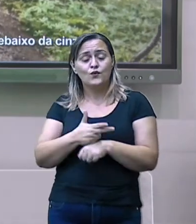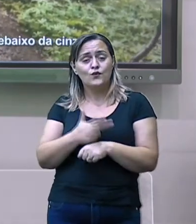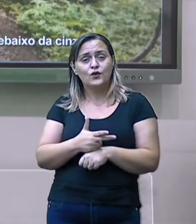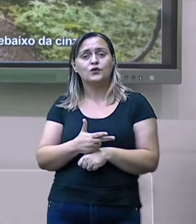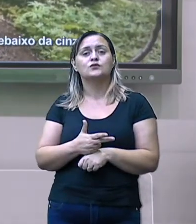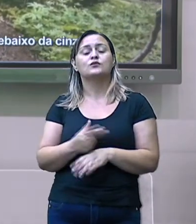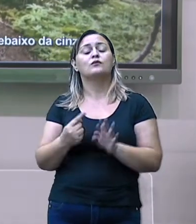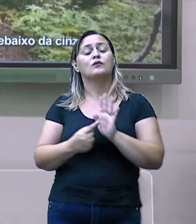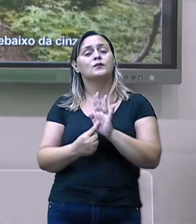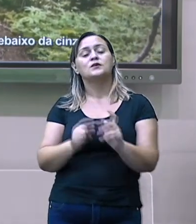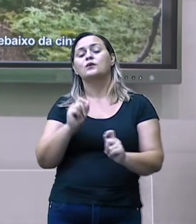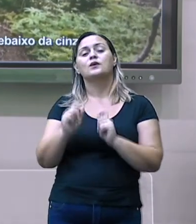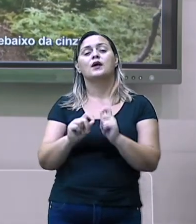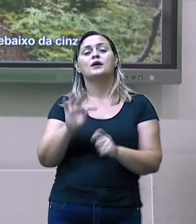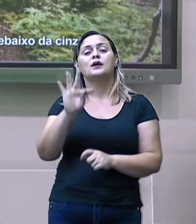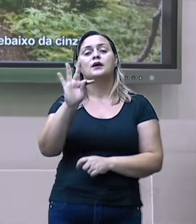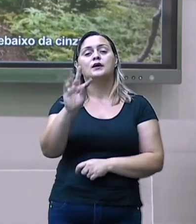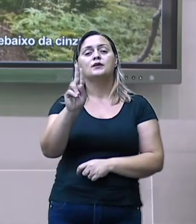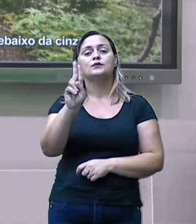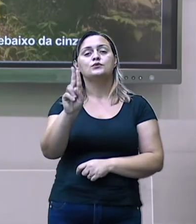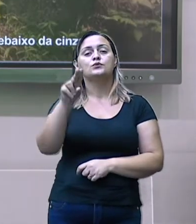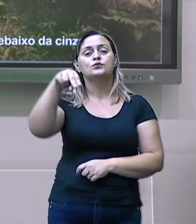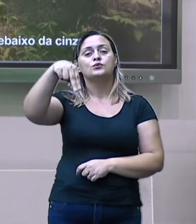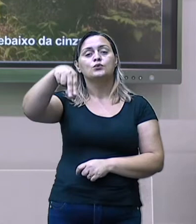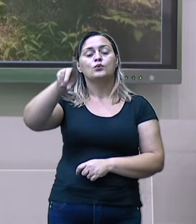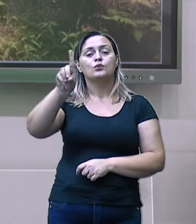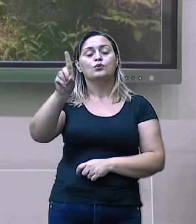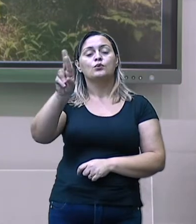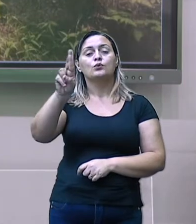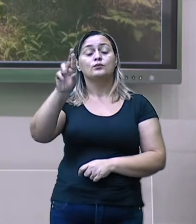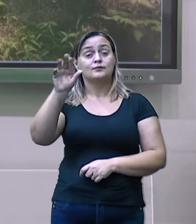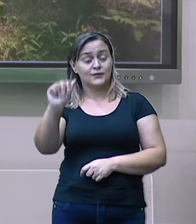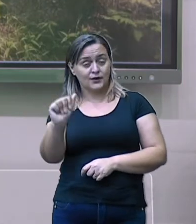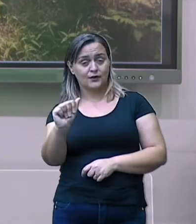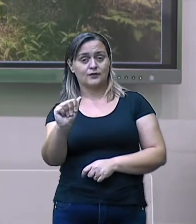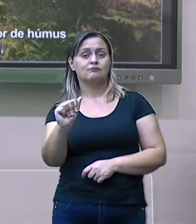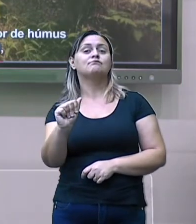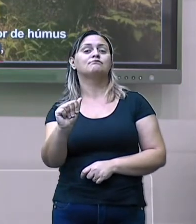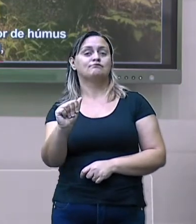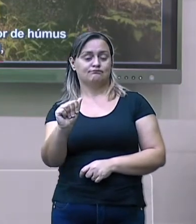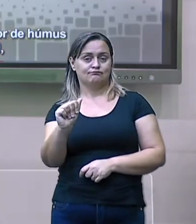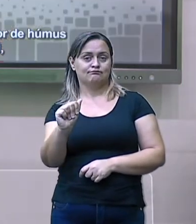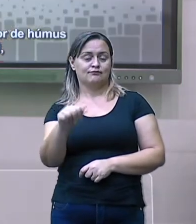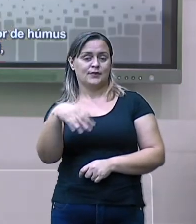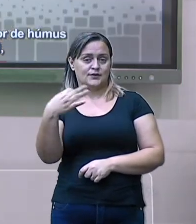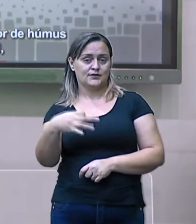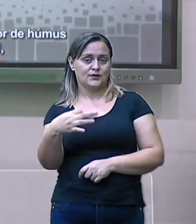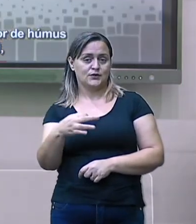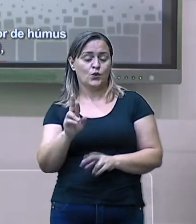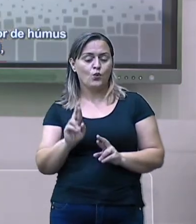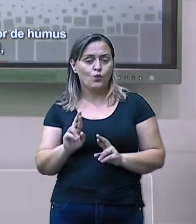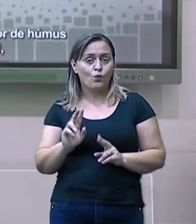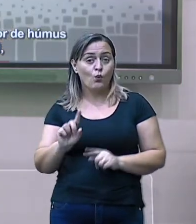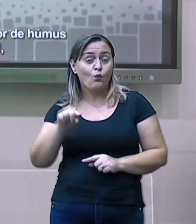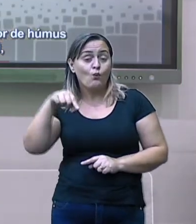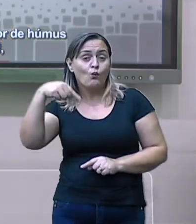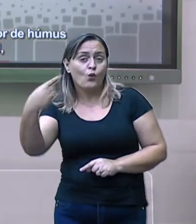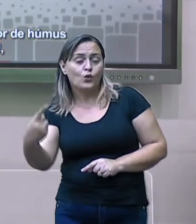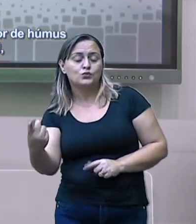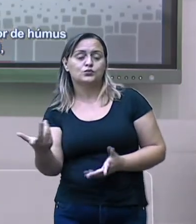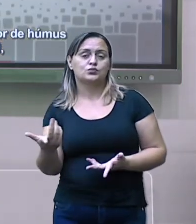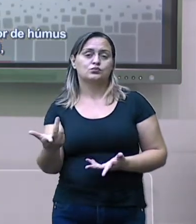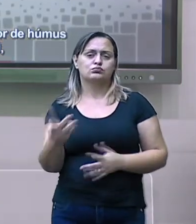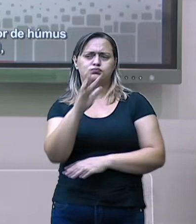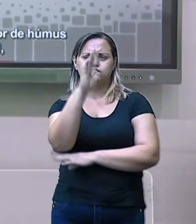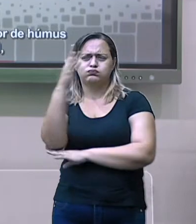tundra. Que é uma vegetação que resiste a latitudes mais altas que essas, em